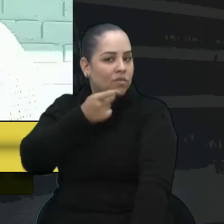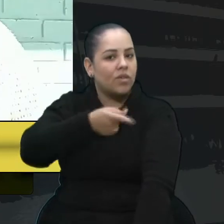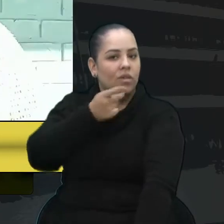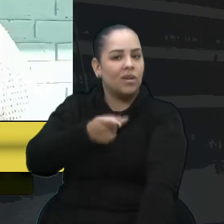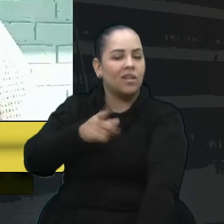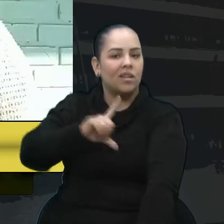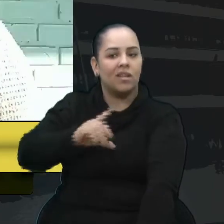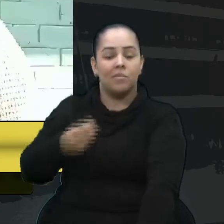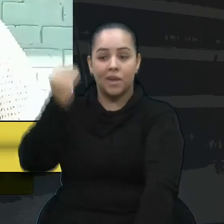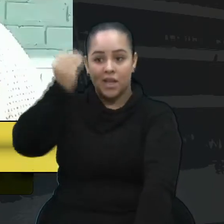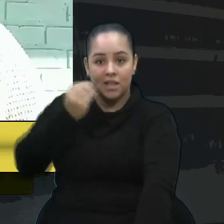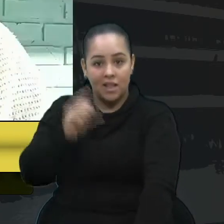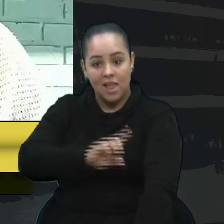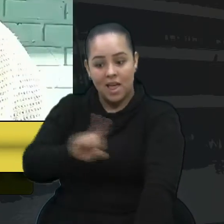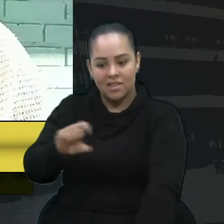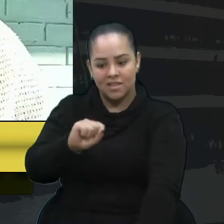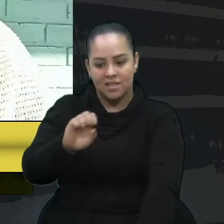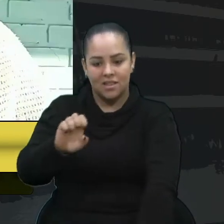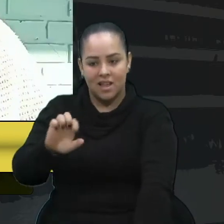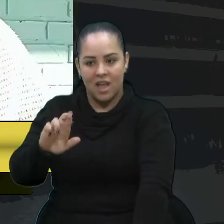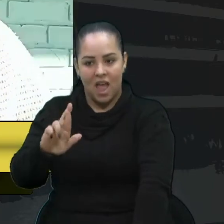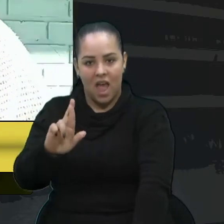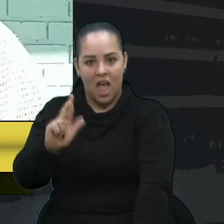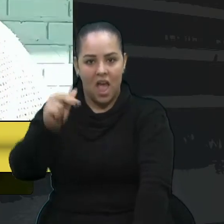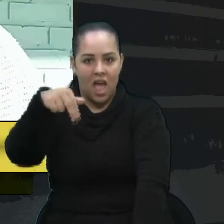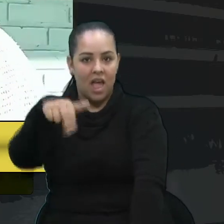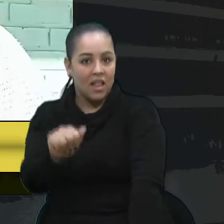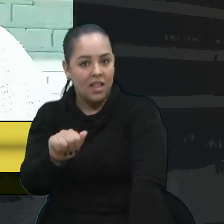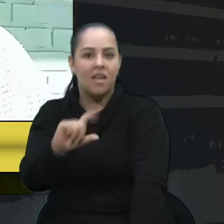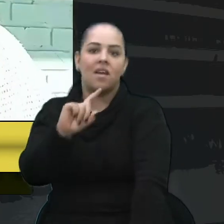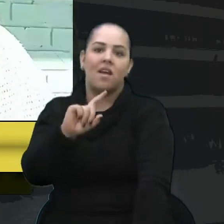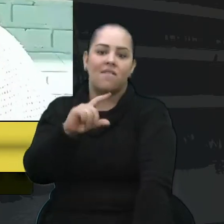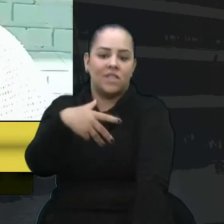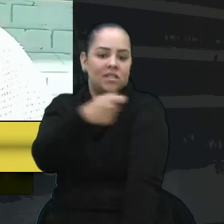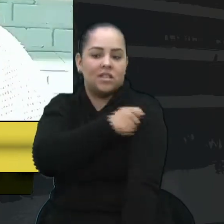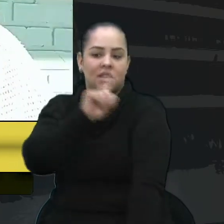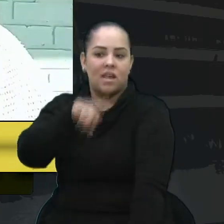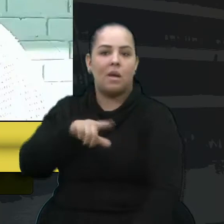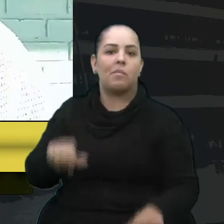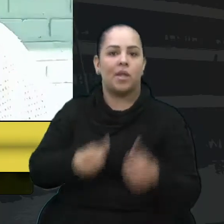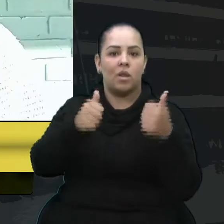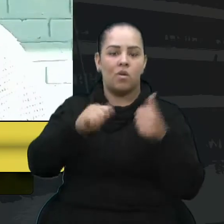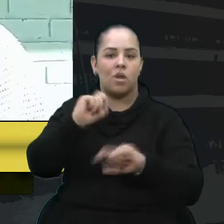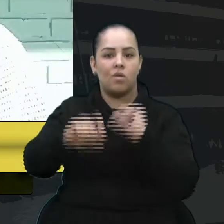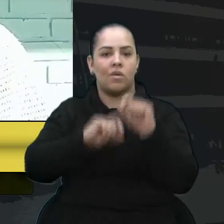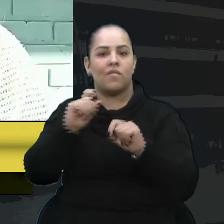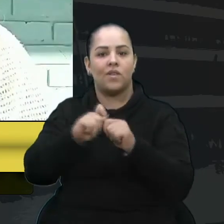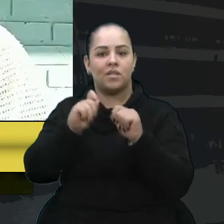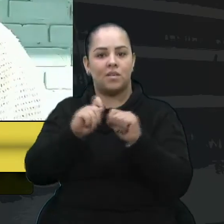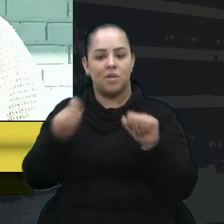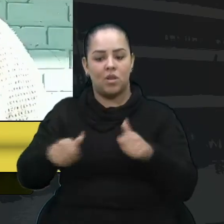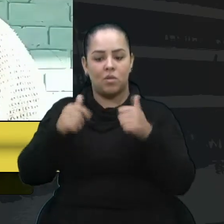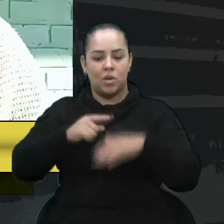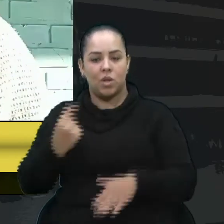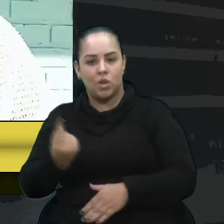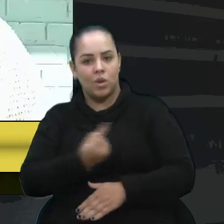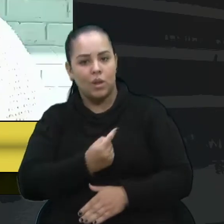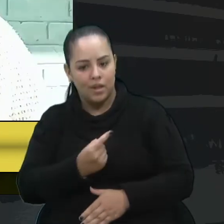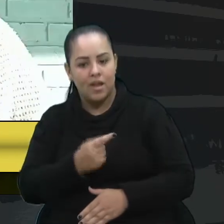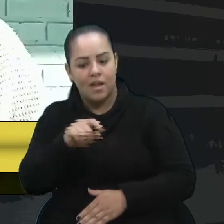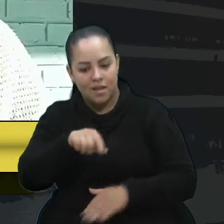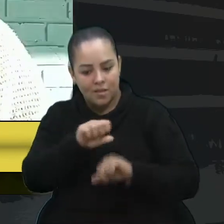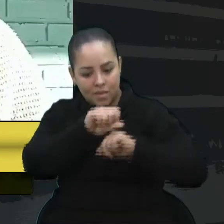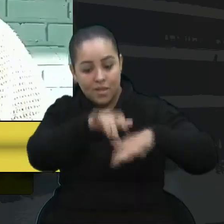de Serrana já demonstra que a vacinação é a solução, né? É o que vai amenizar essa questão da pandemia. Enquanto não tiver vacina,